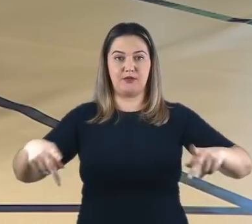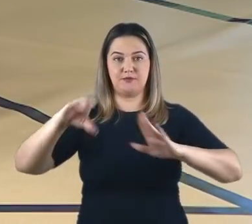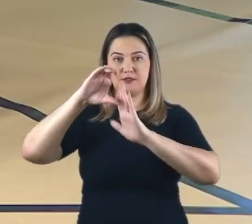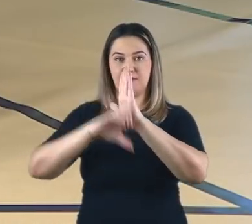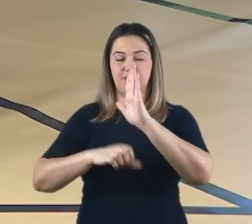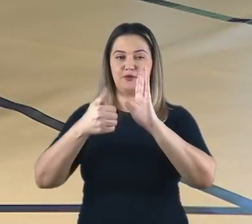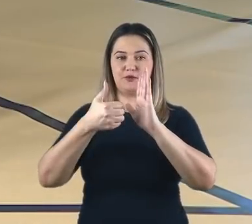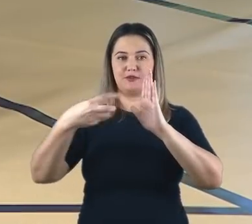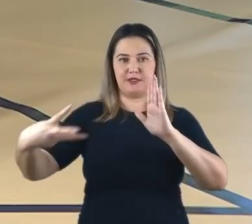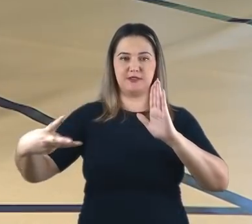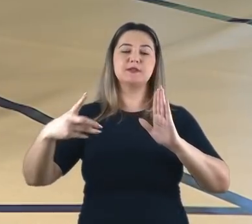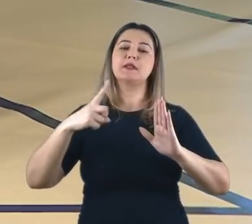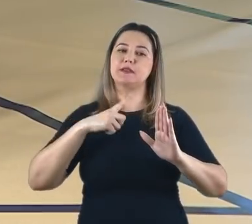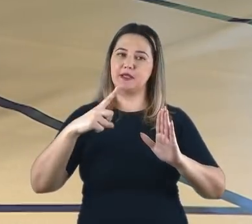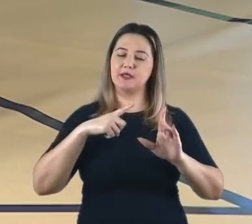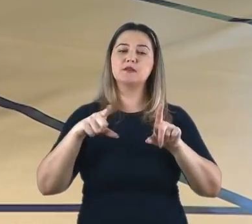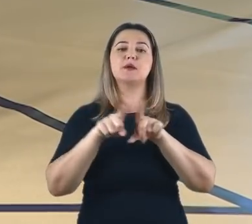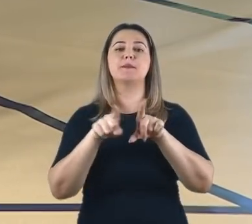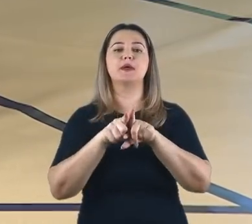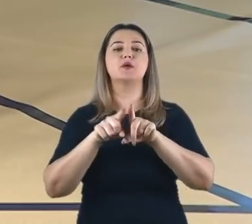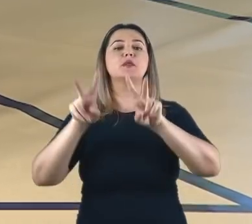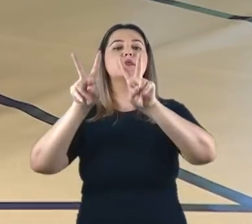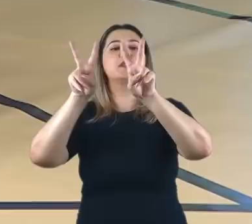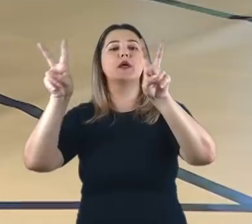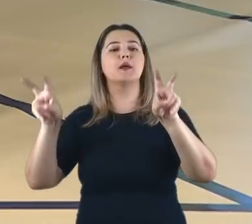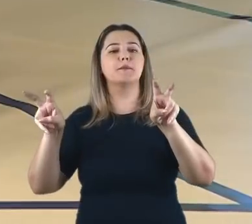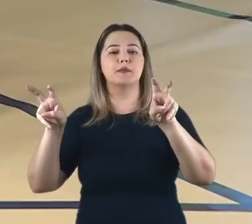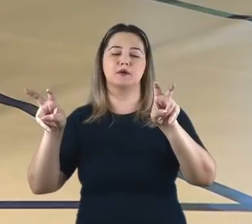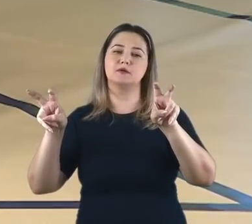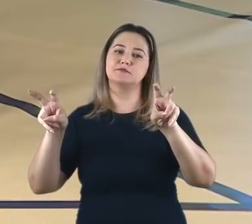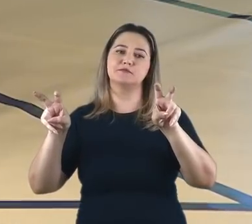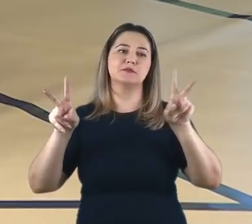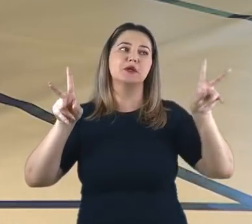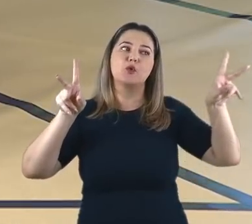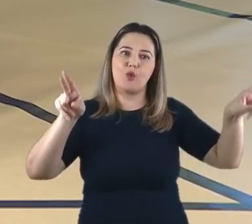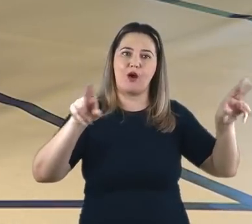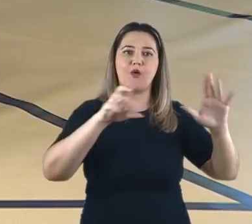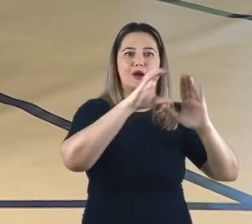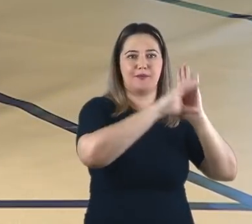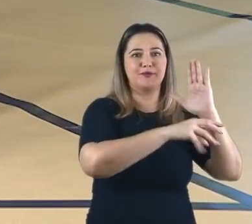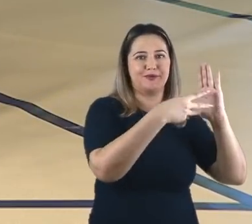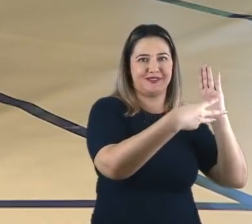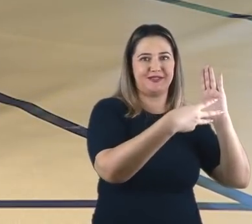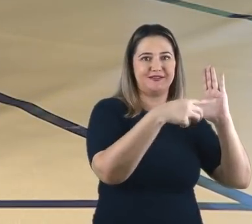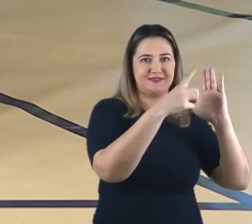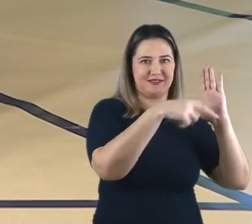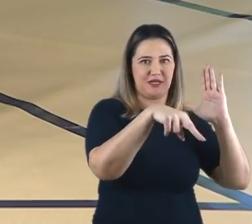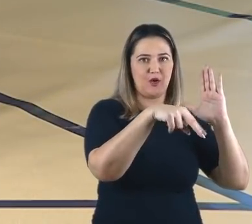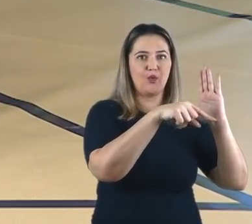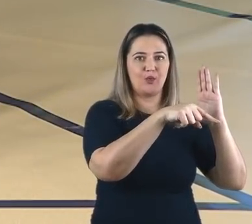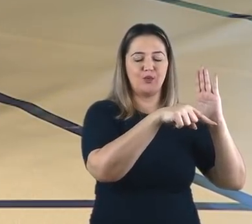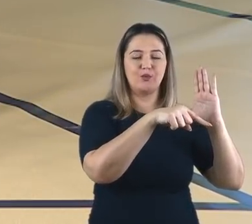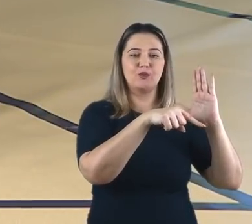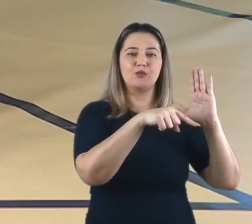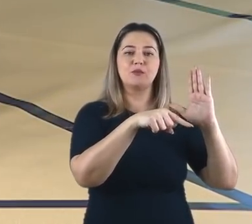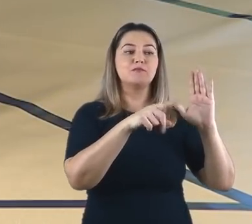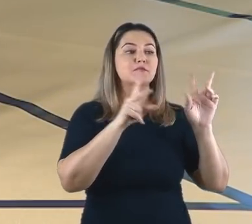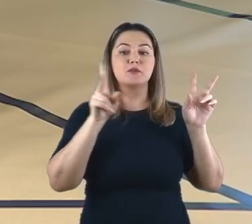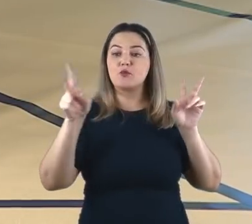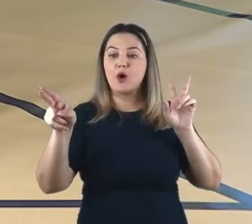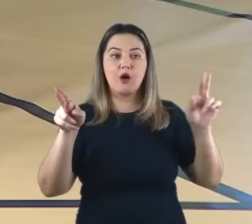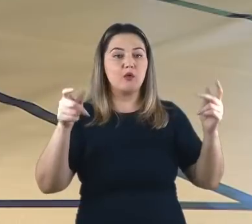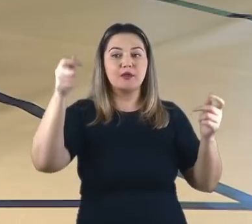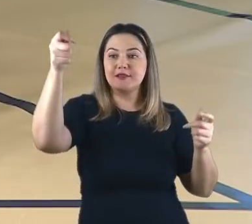verbalmente aludido uma temática que estruturalmente é a mesma de Daniel capítulo 3. Verbalmente, ambas as passagens